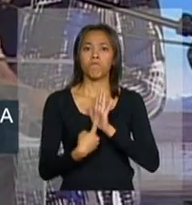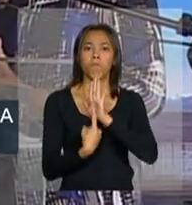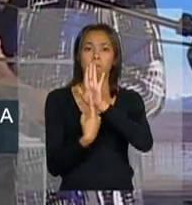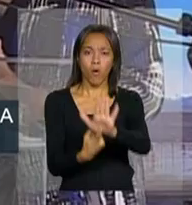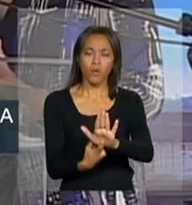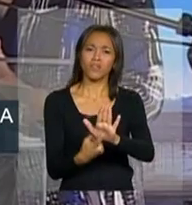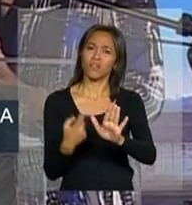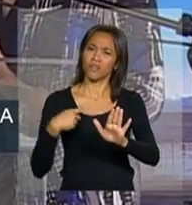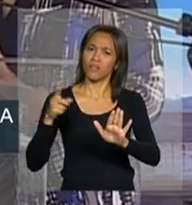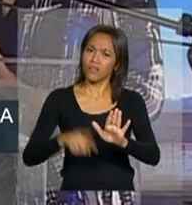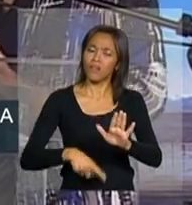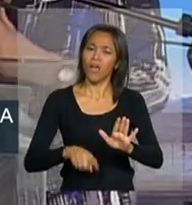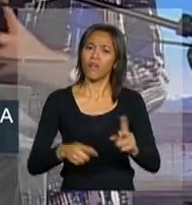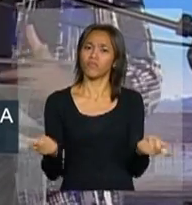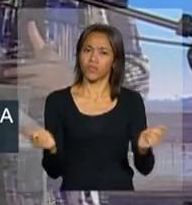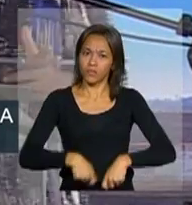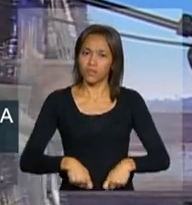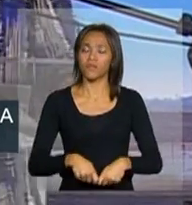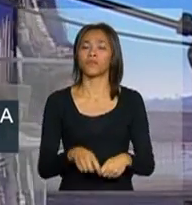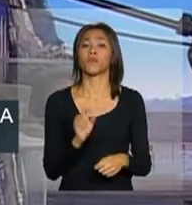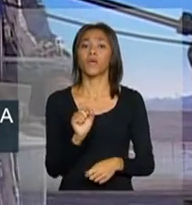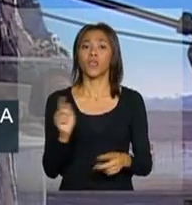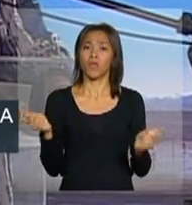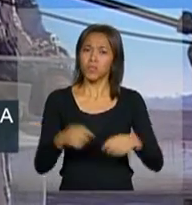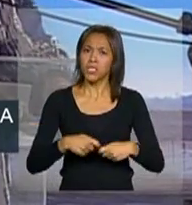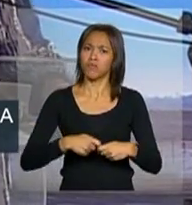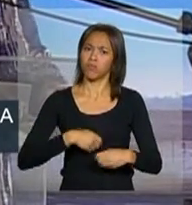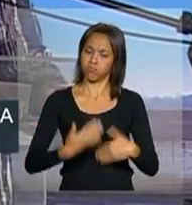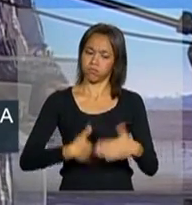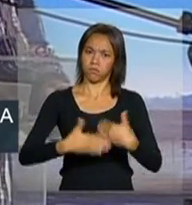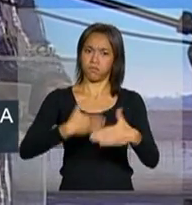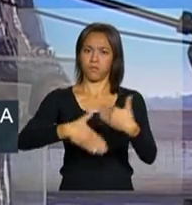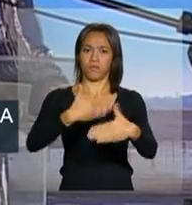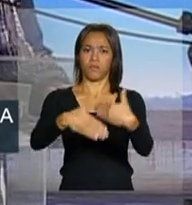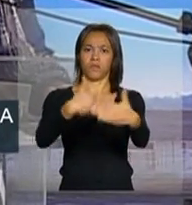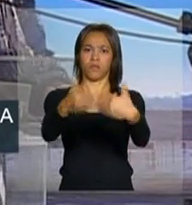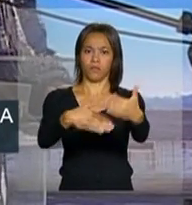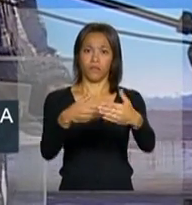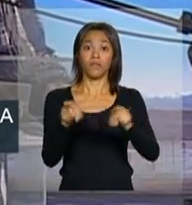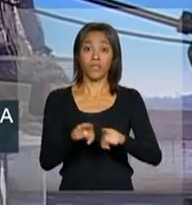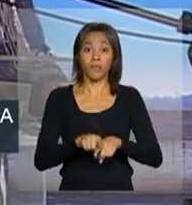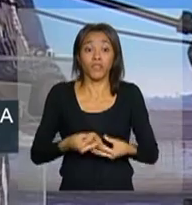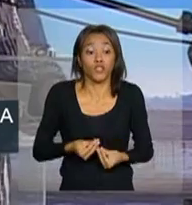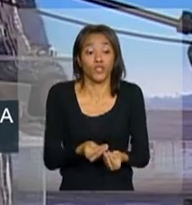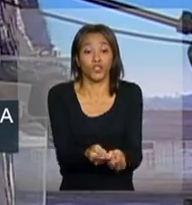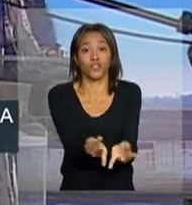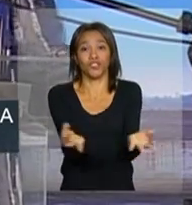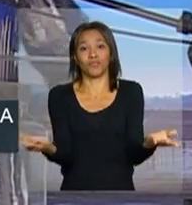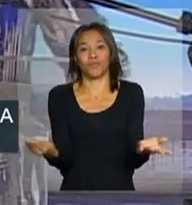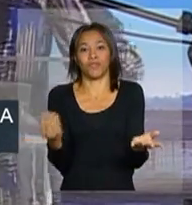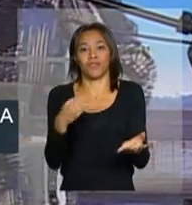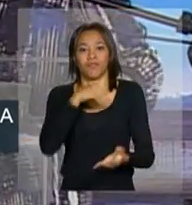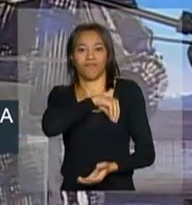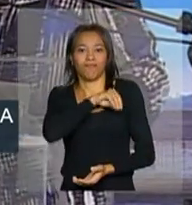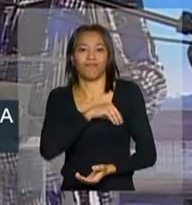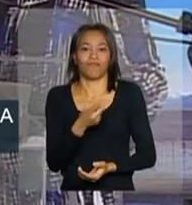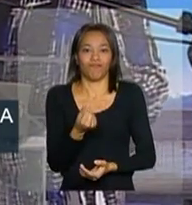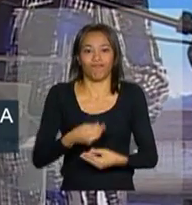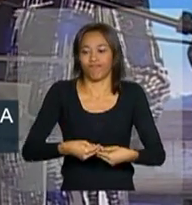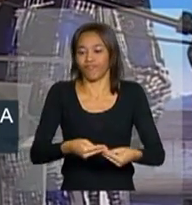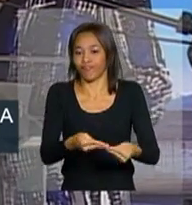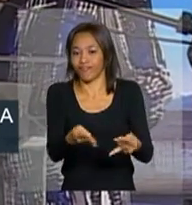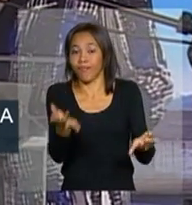que isso é possível, que é possível crescer e distribuir renda, que é preciso